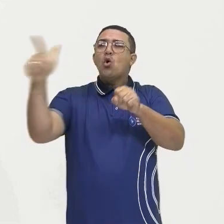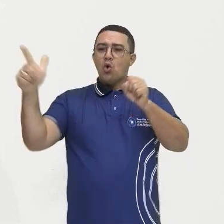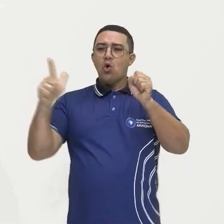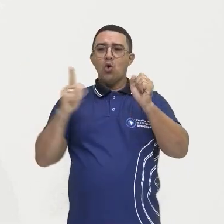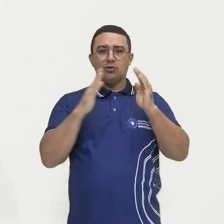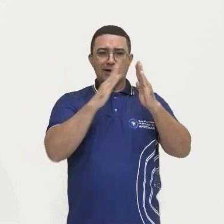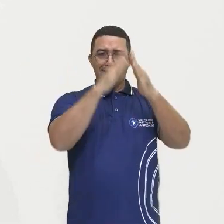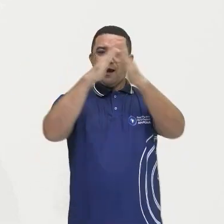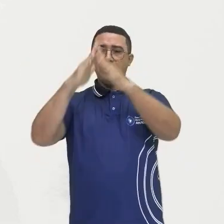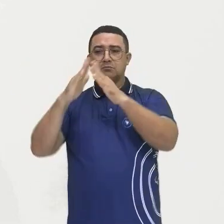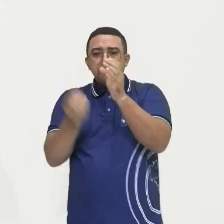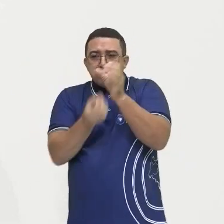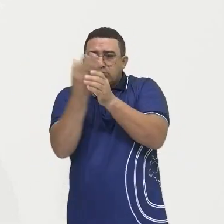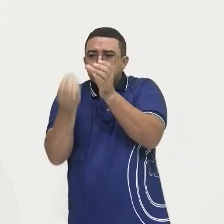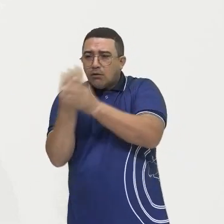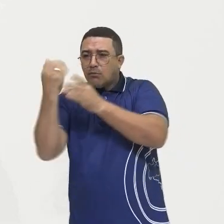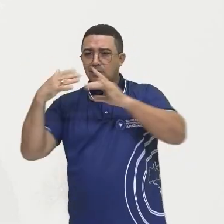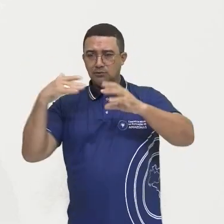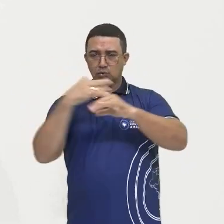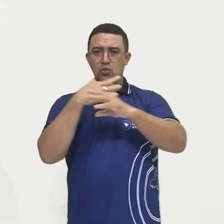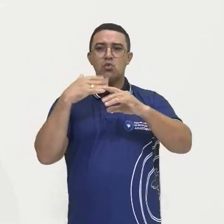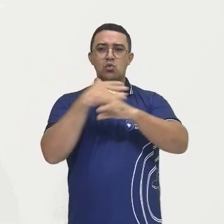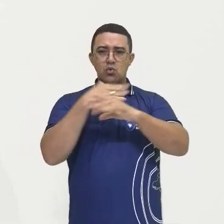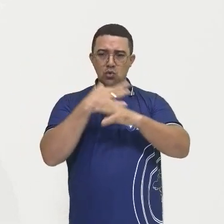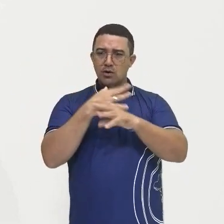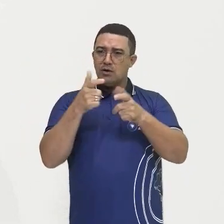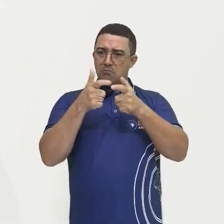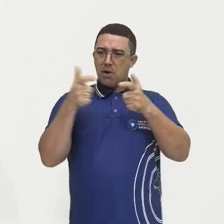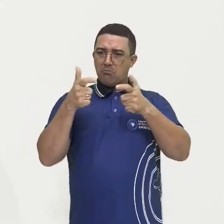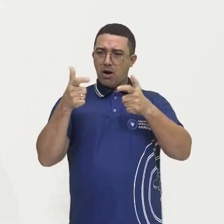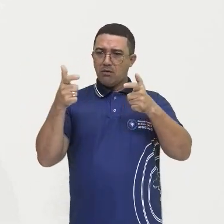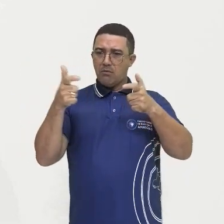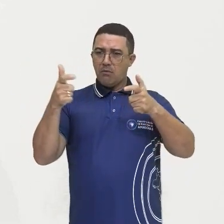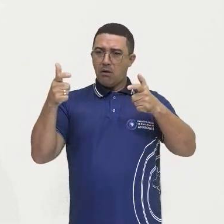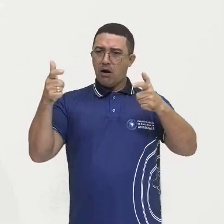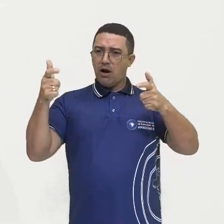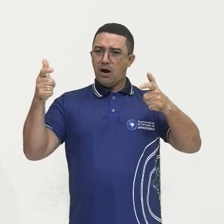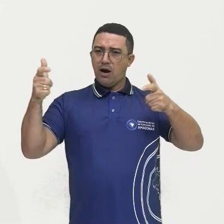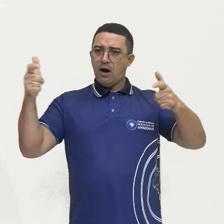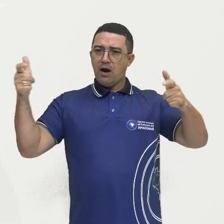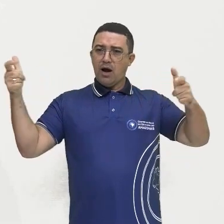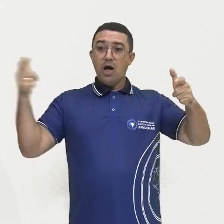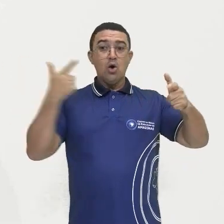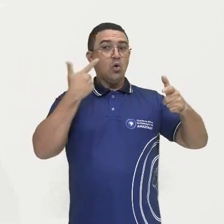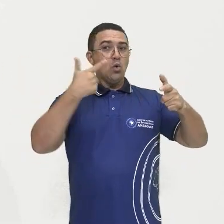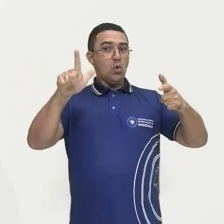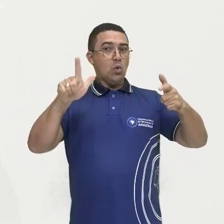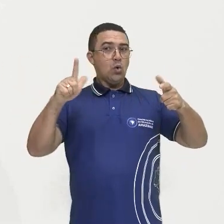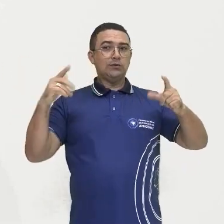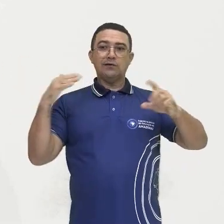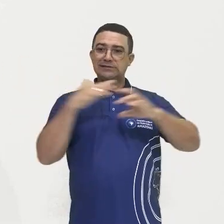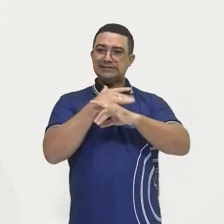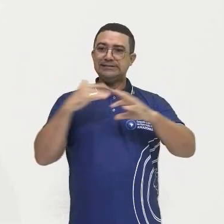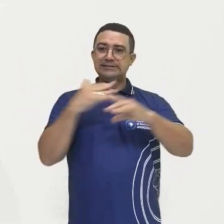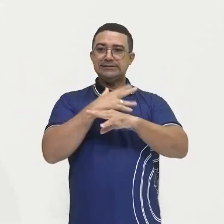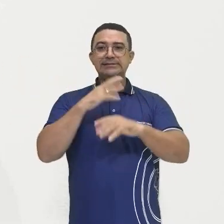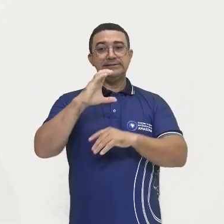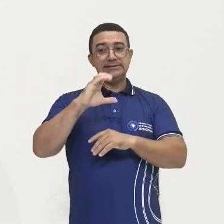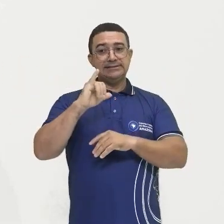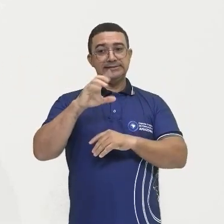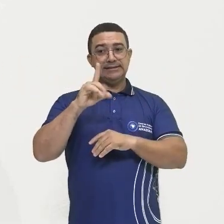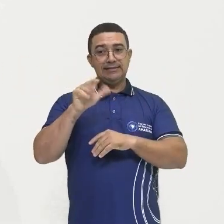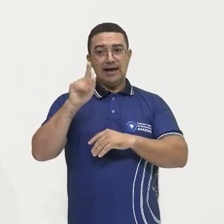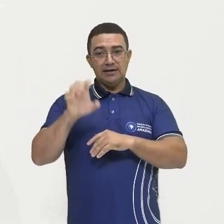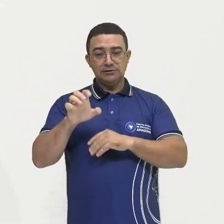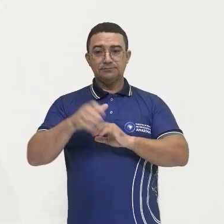outras cidades. A partir disso, né? Foram surgindo essas outras cidades, né? Aí eu coloquei para vocês